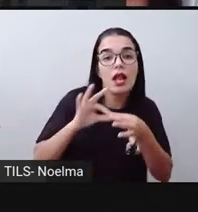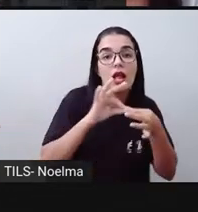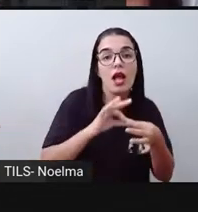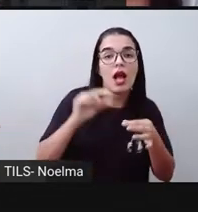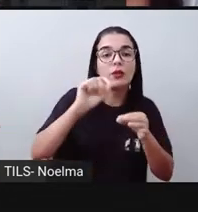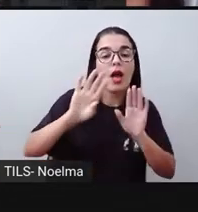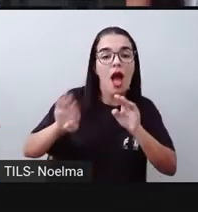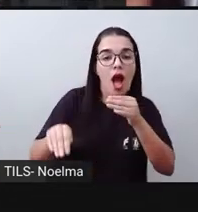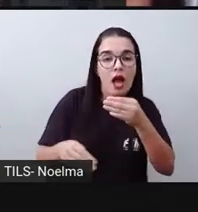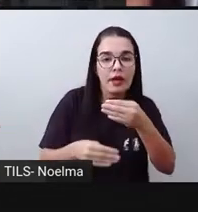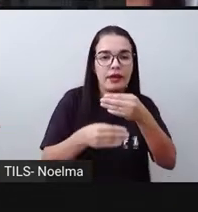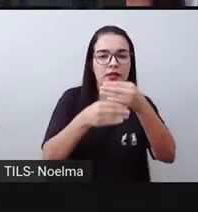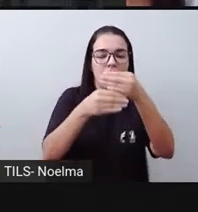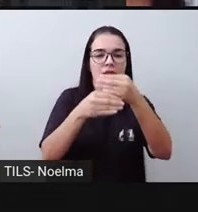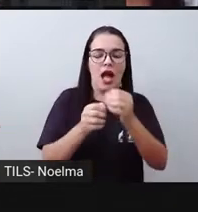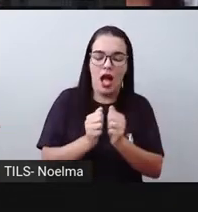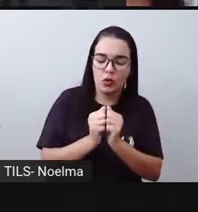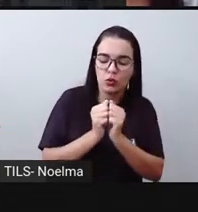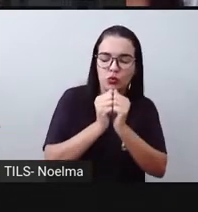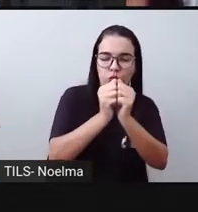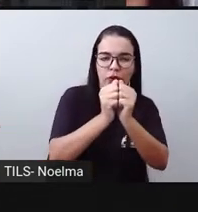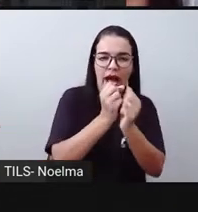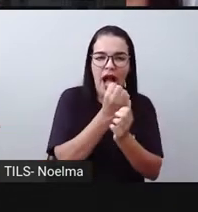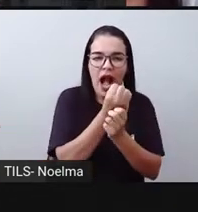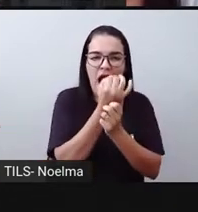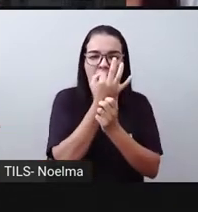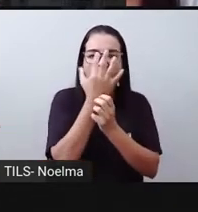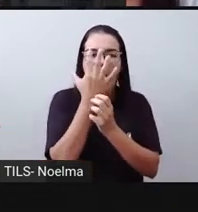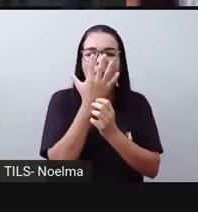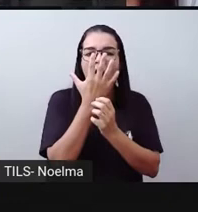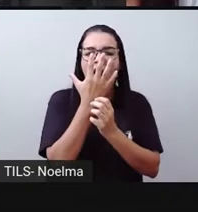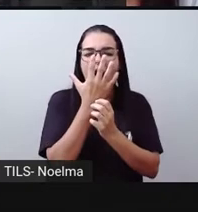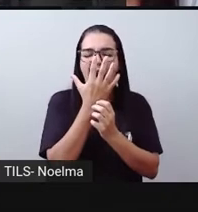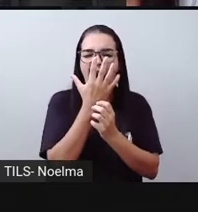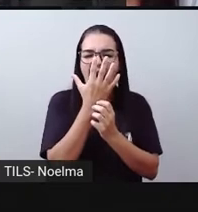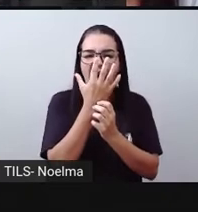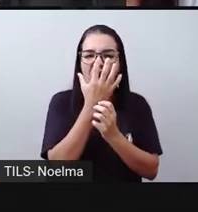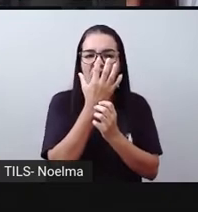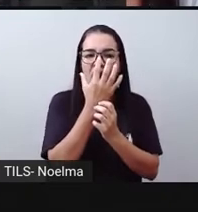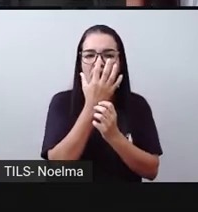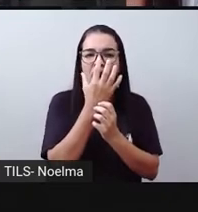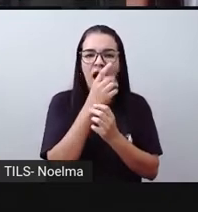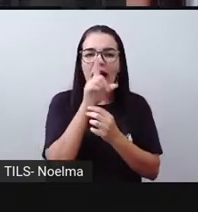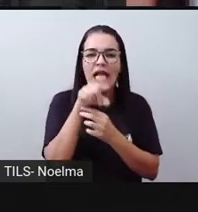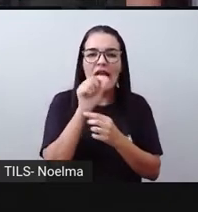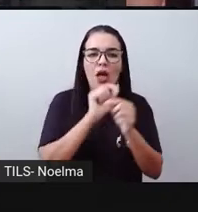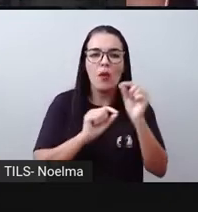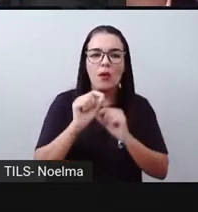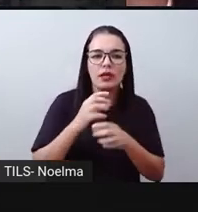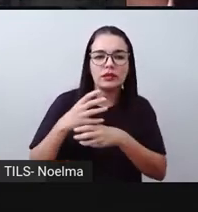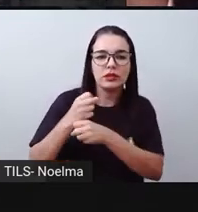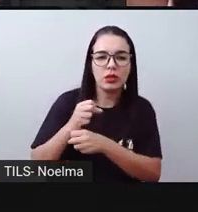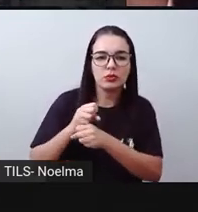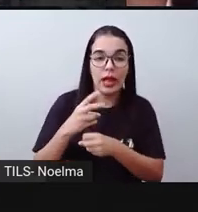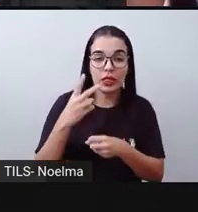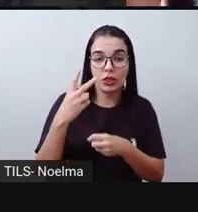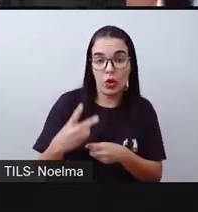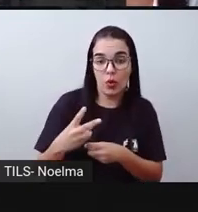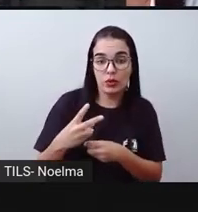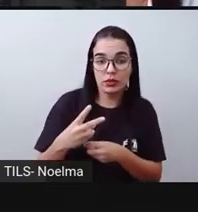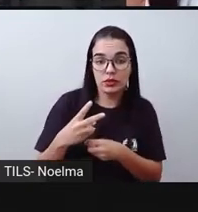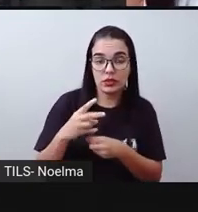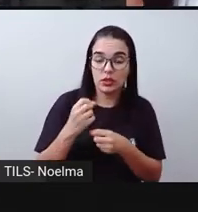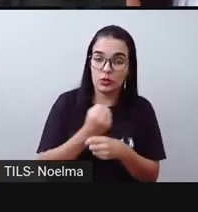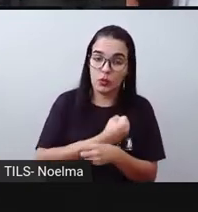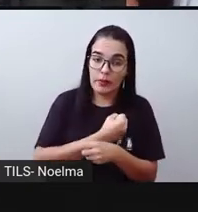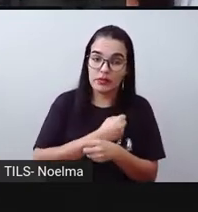acrescentar, juntar quantidades. Calcular adição entre dois números é acrescentar uma certa quantia à